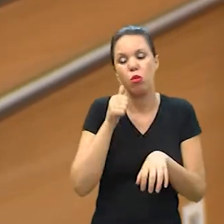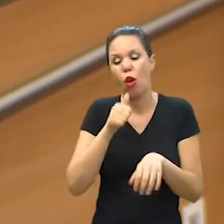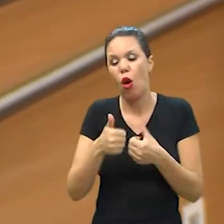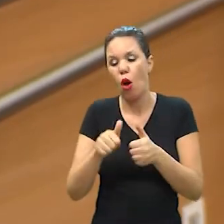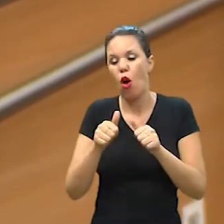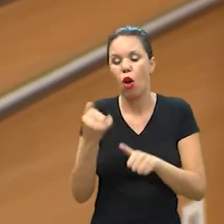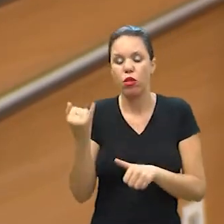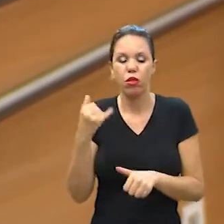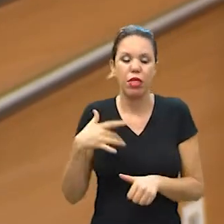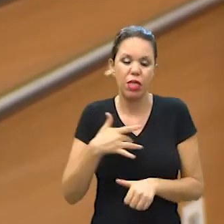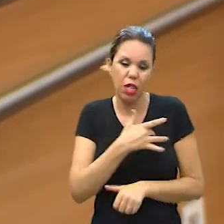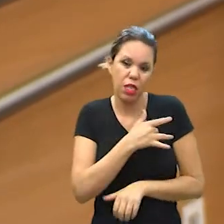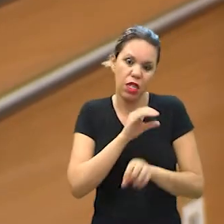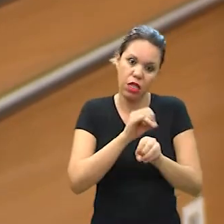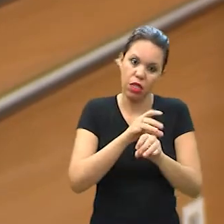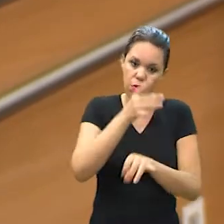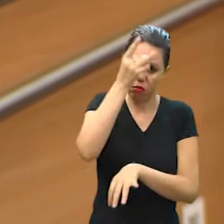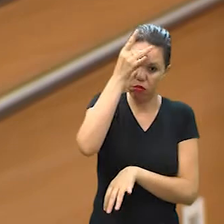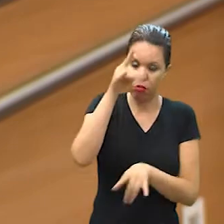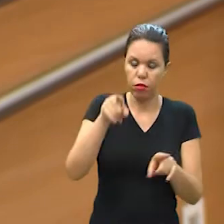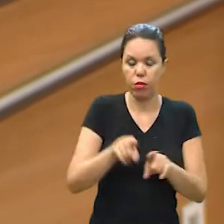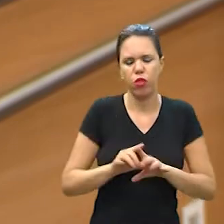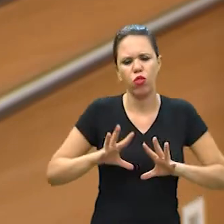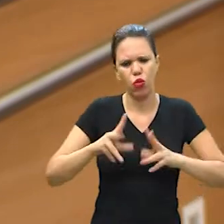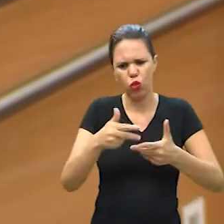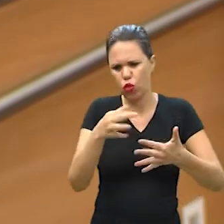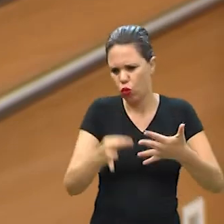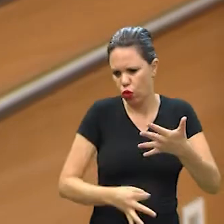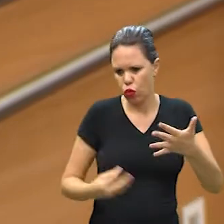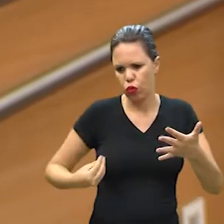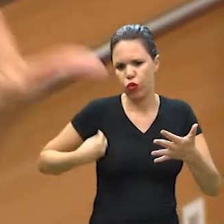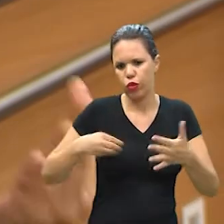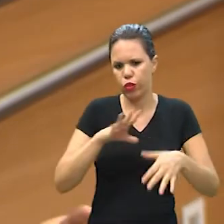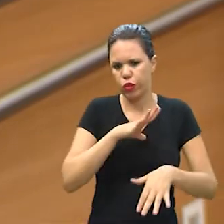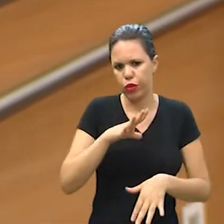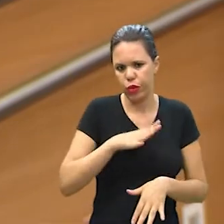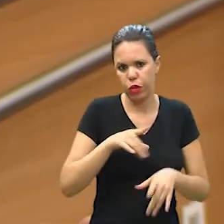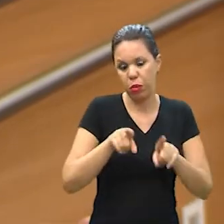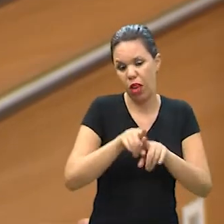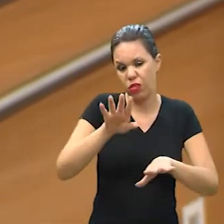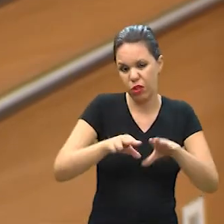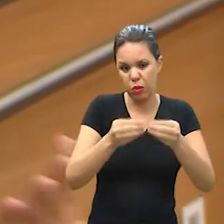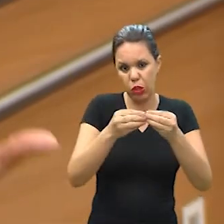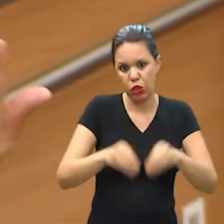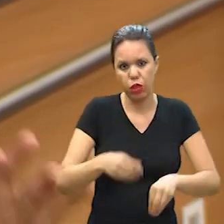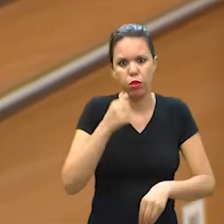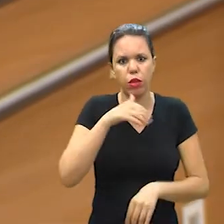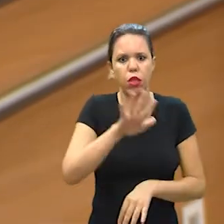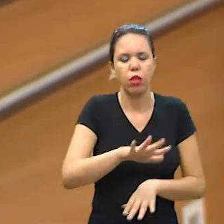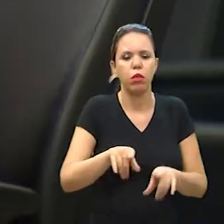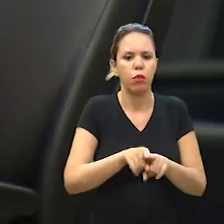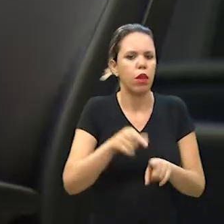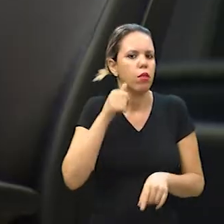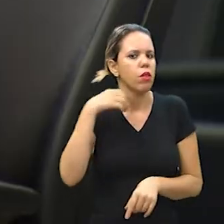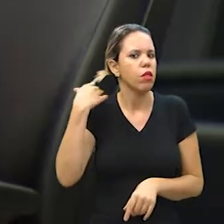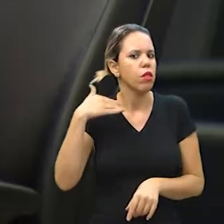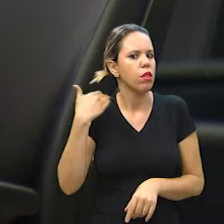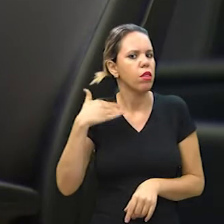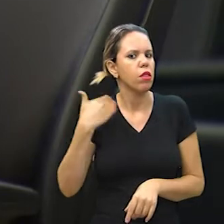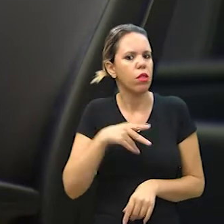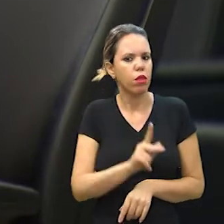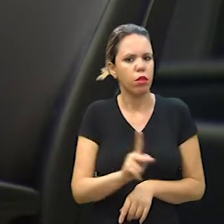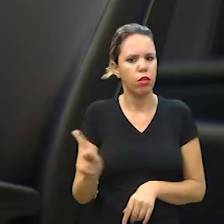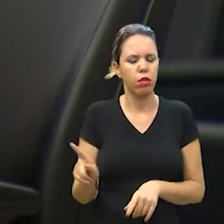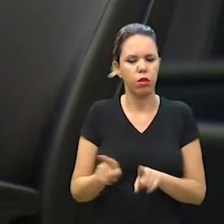questão importante na vida da mulher, saúde, educação, todas as questões na nossa cidade afetam as mulheres. Além da Mariana